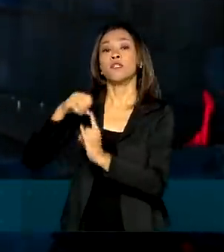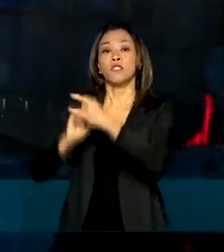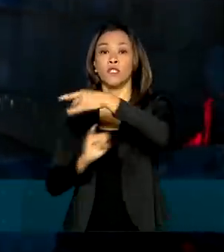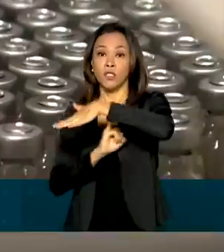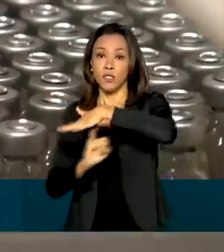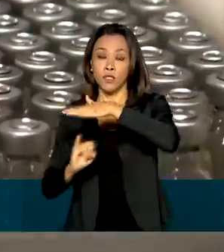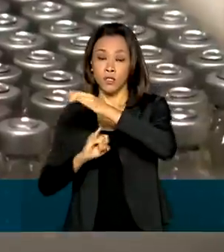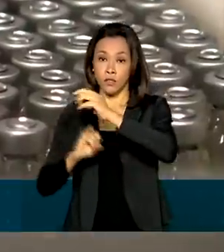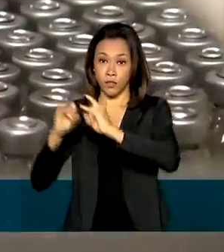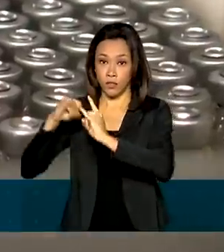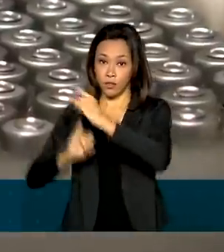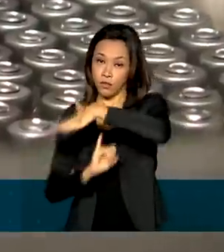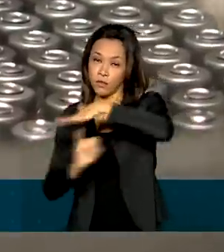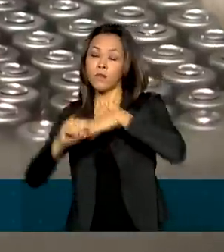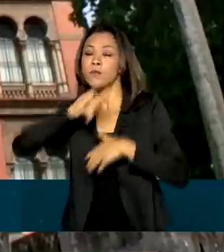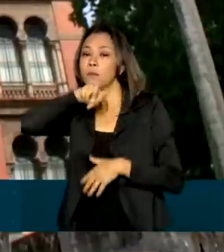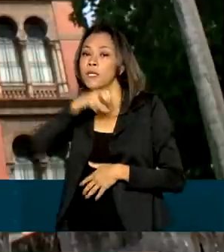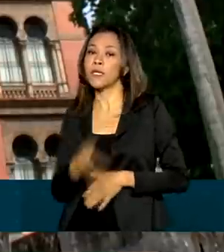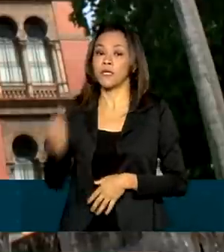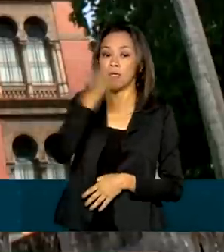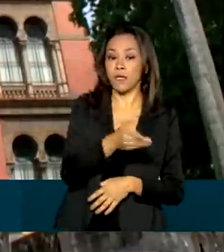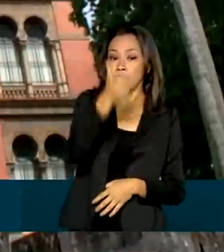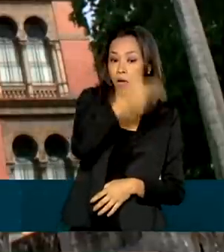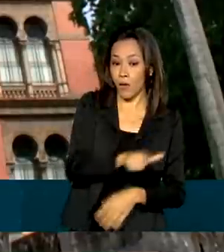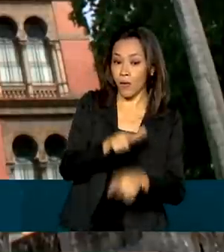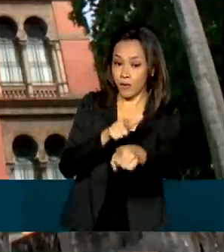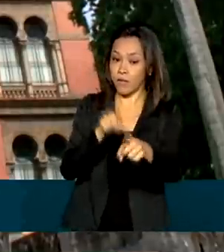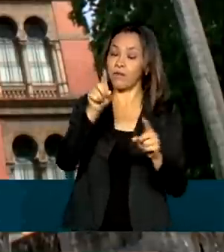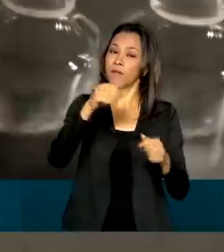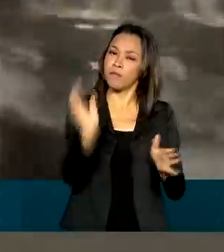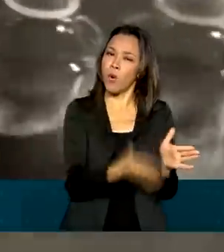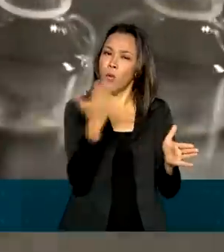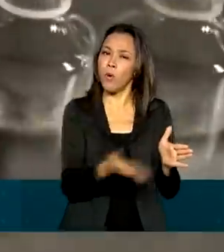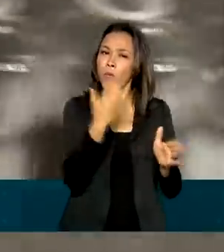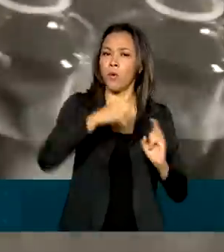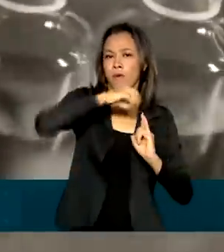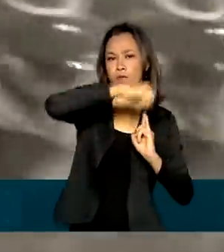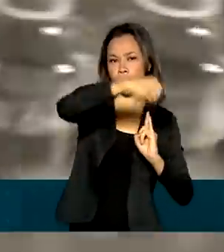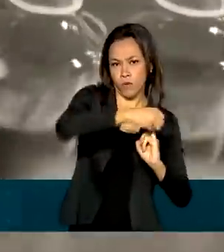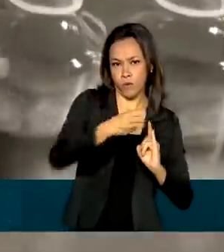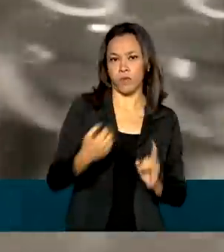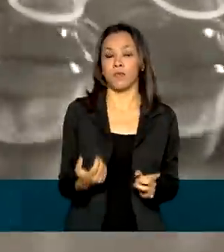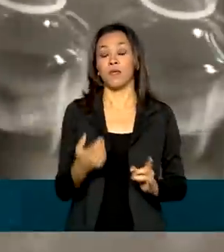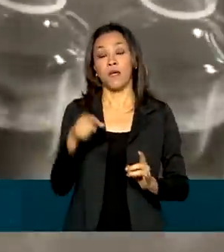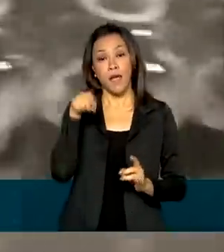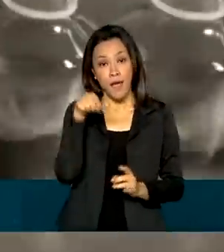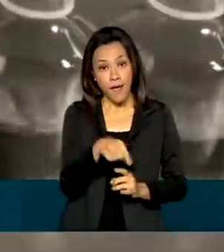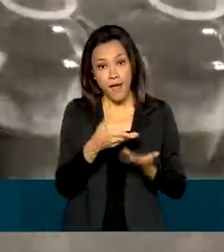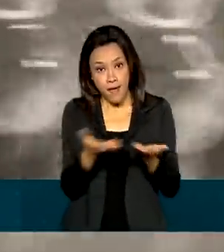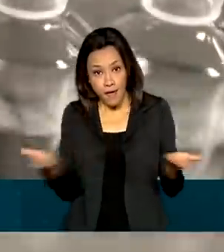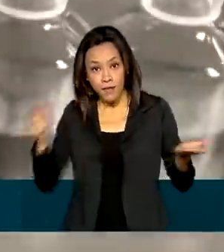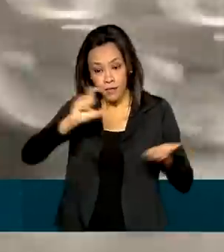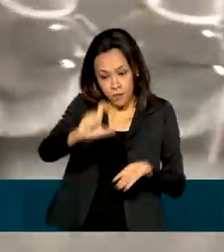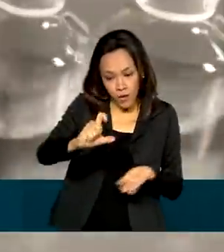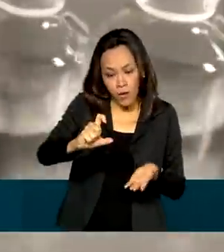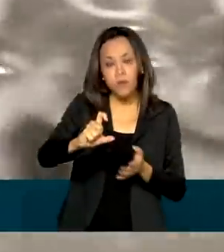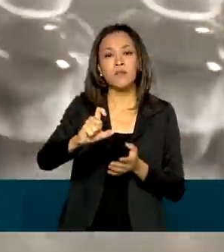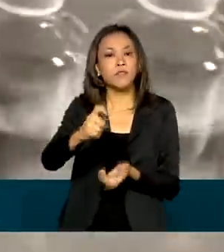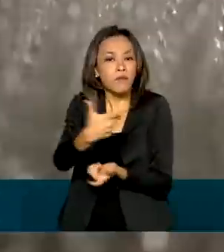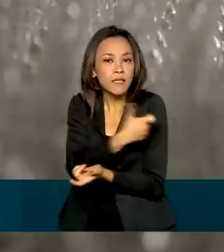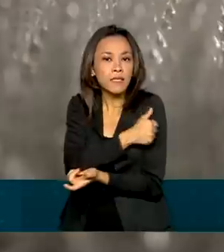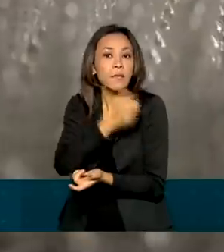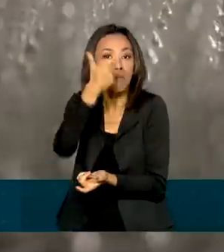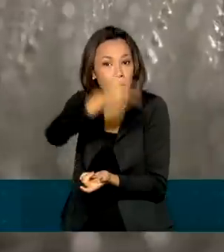mil são da vacina de Oxford, produzidas pela Fiocruz. Além dessas doses, o Ministério da Saúde prevê a entrega